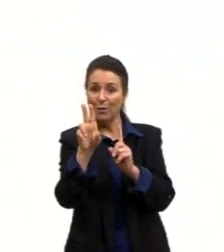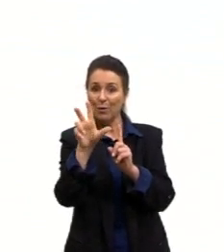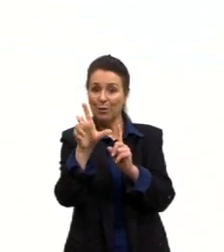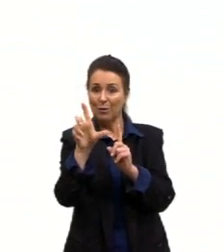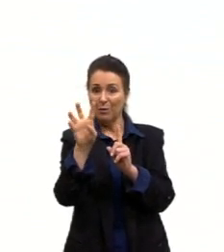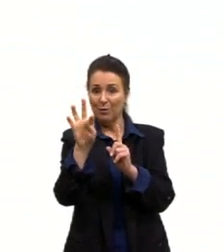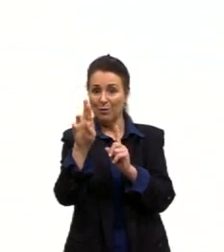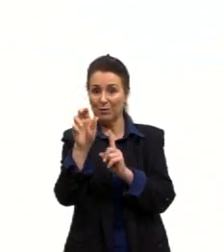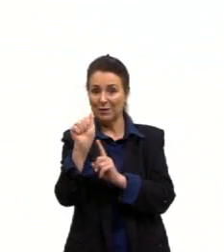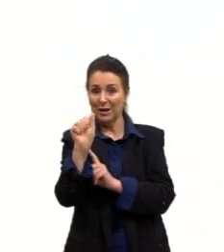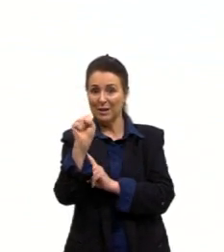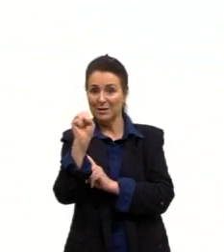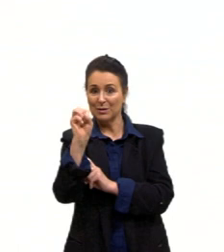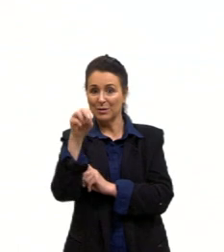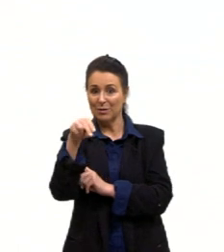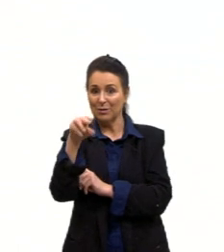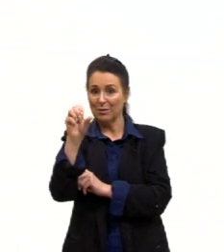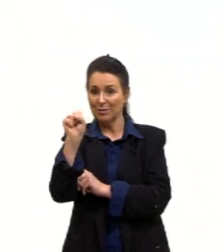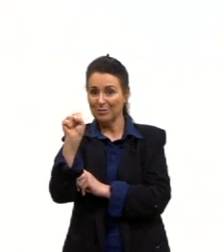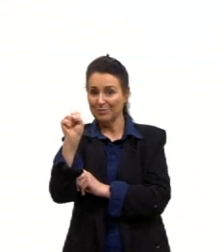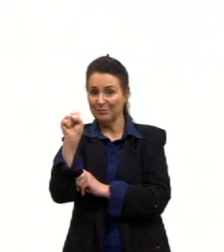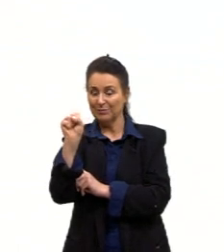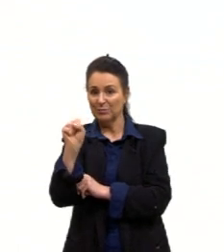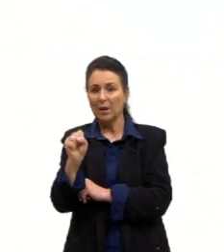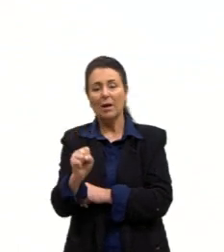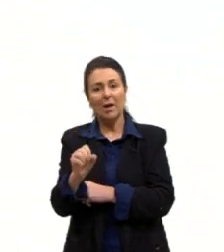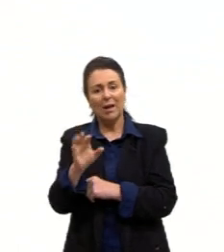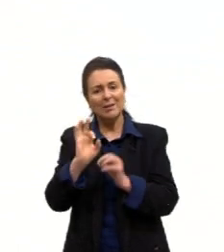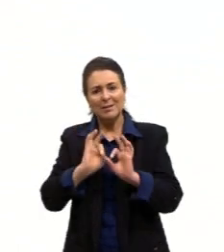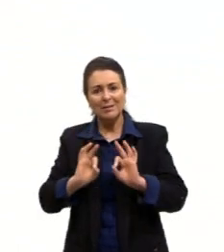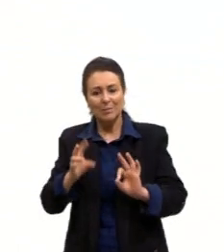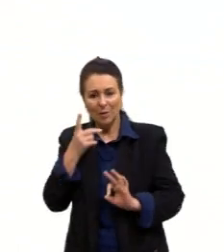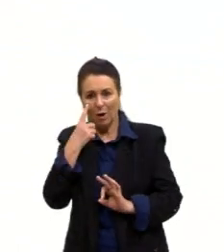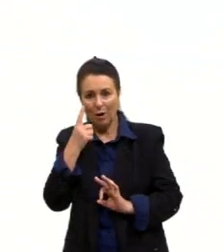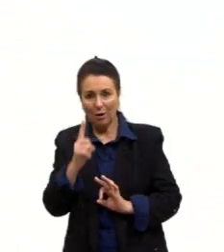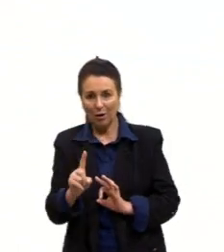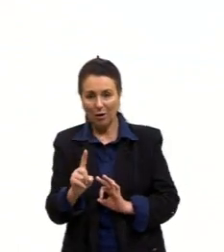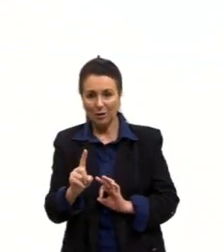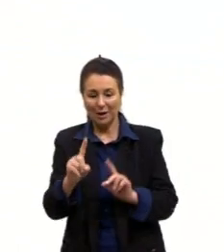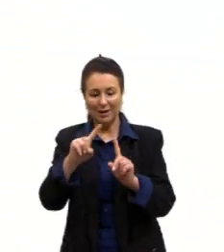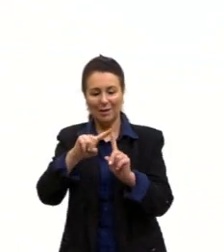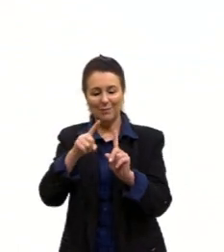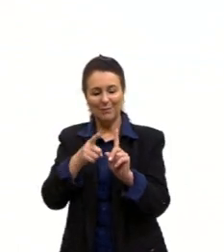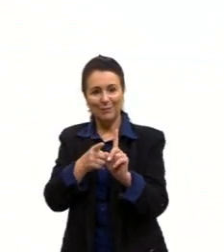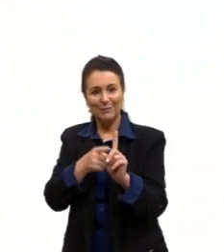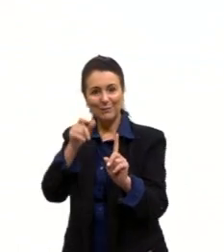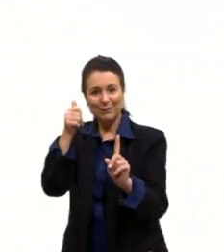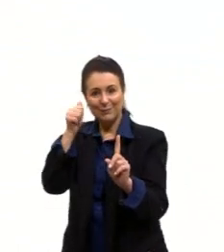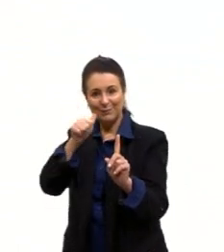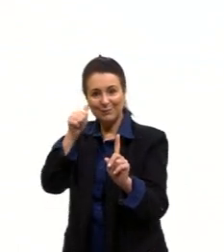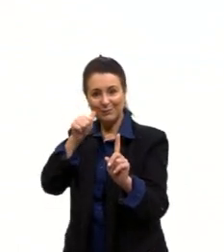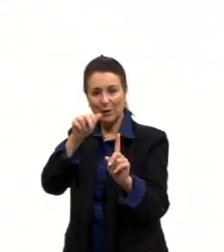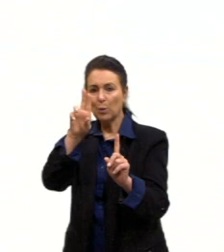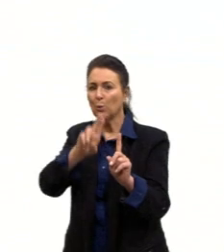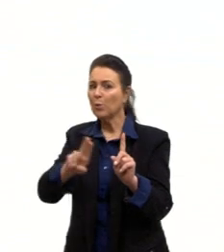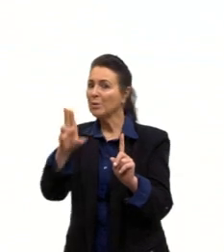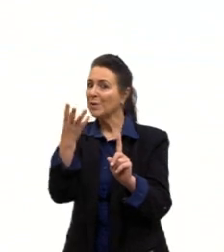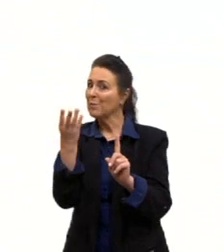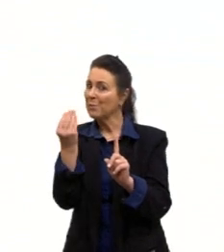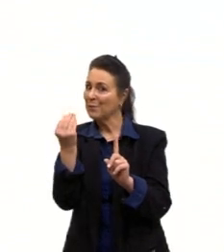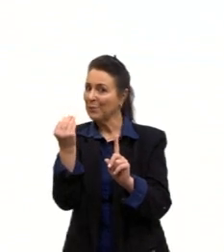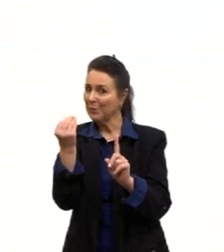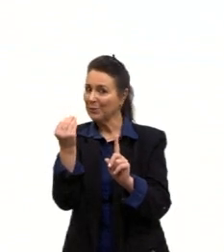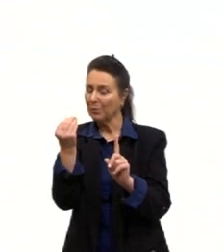E a gente tem o que? Bem comum, né? Da gente conhecer, já ter ouvido falar, o exame de ultrassom. E se usa bastante, então,